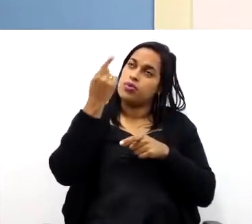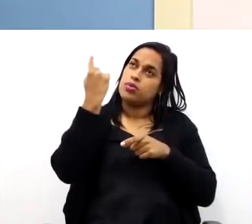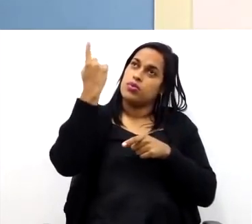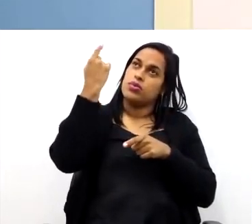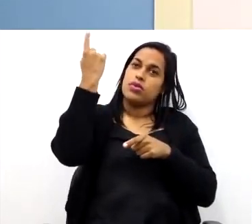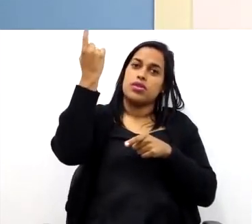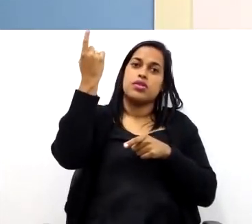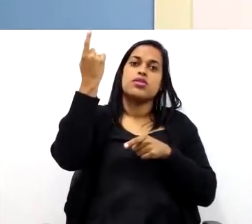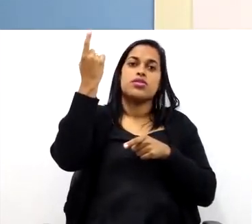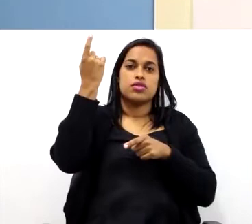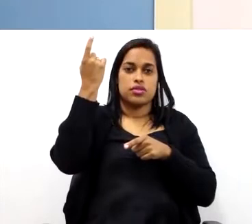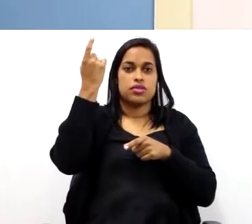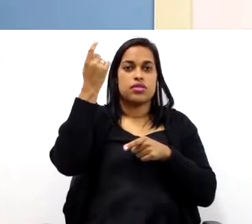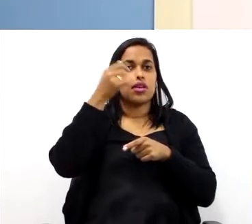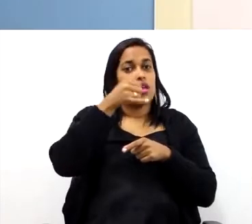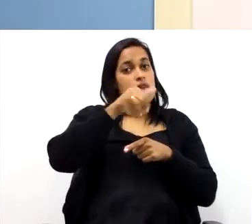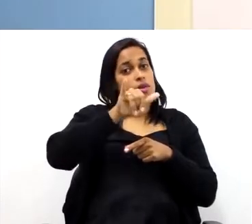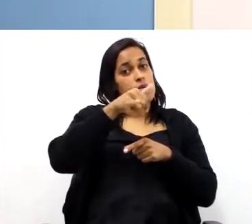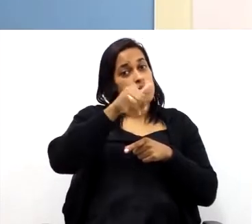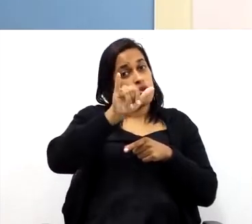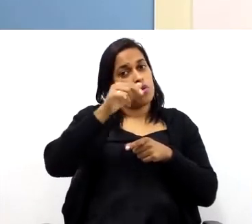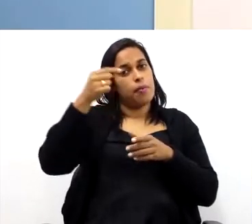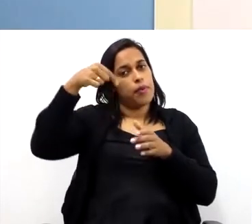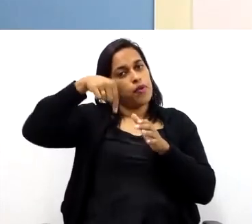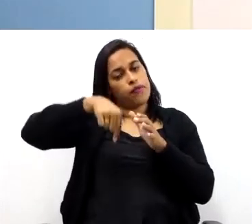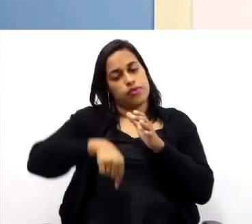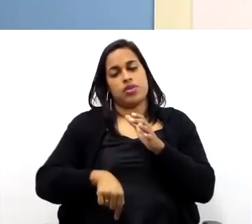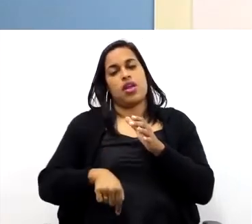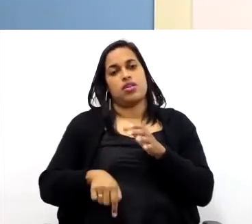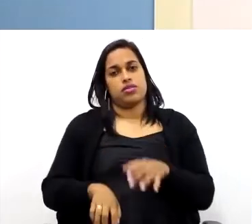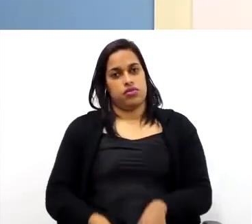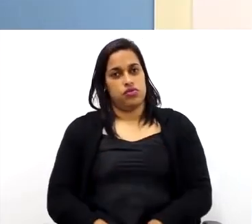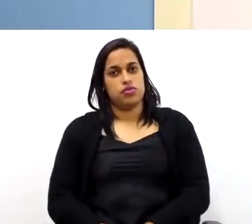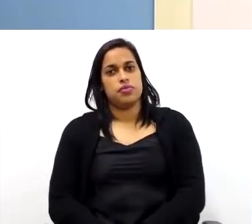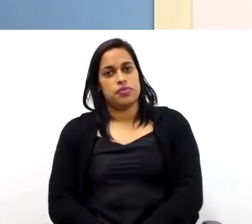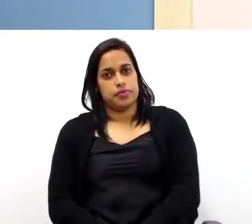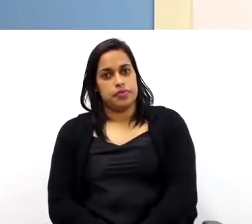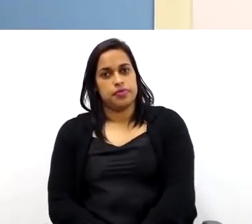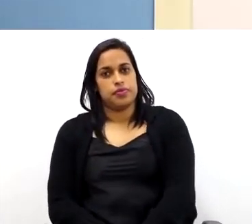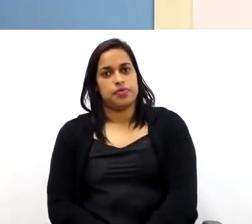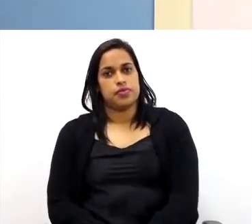E o meu eixo Y das profundidades.